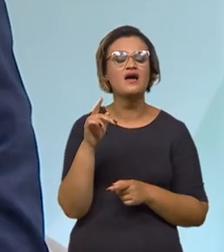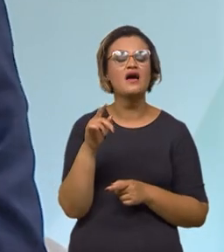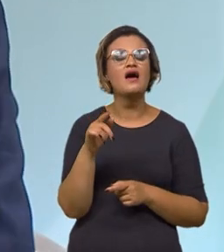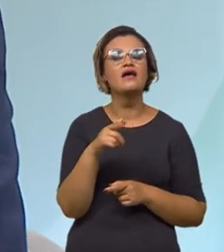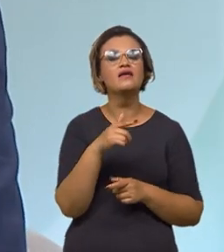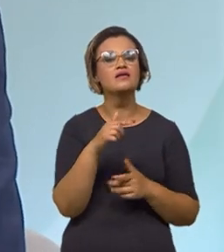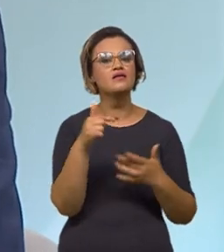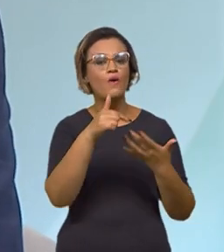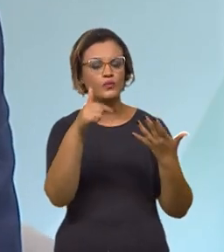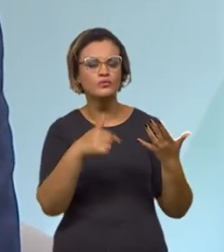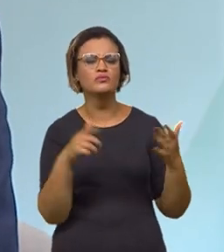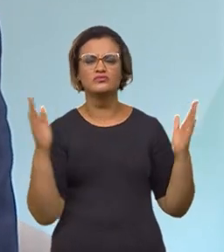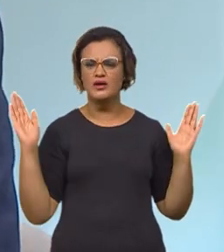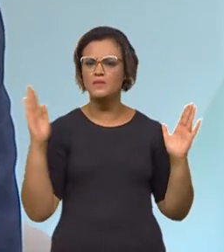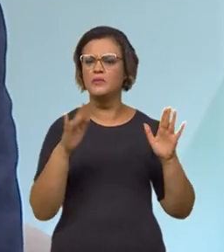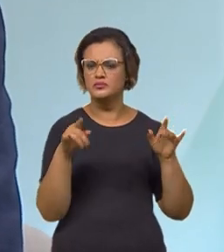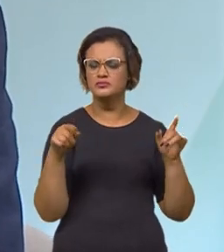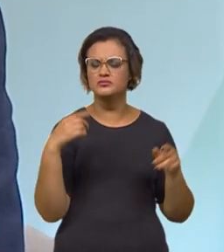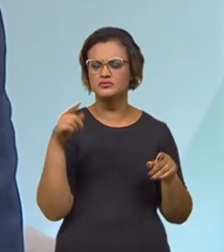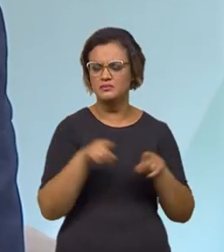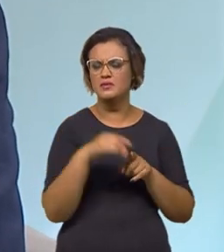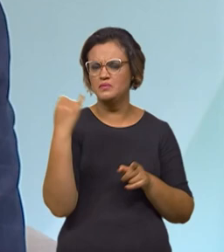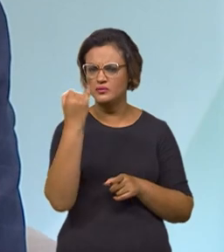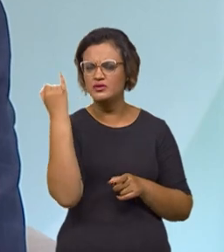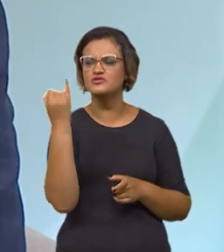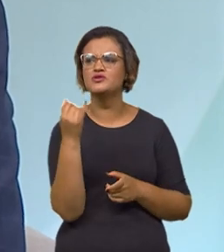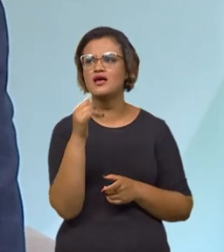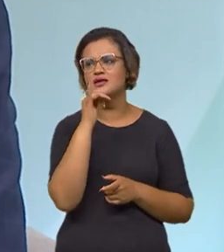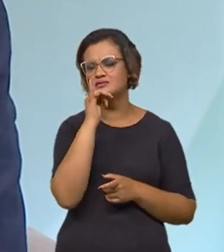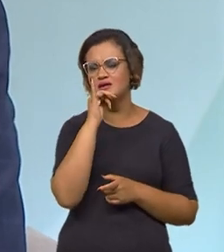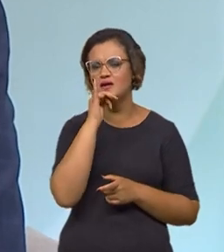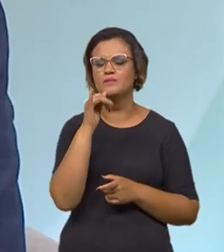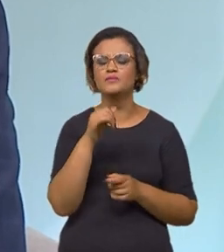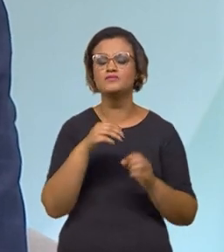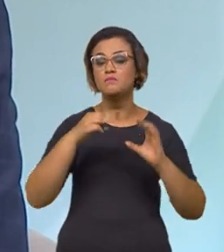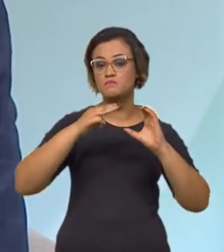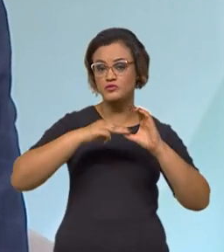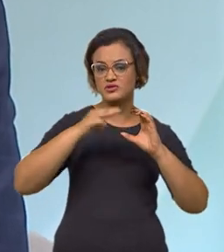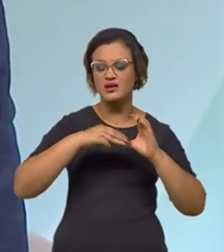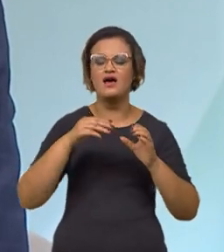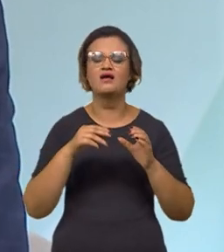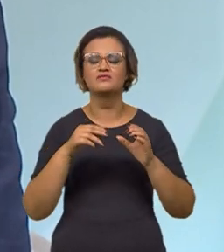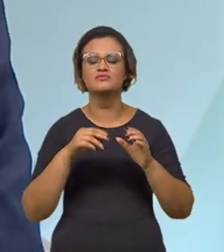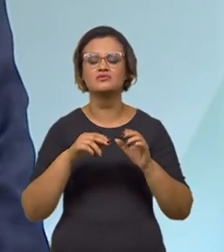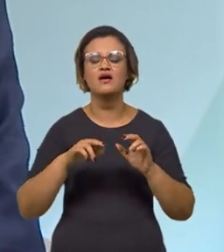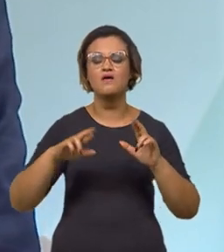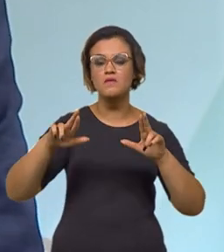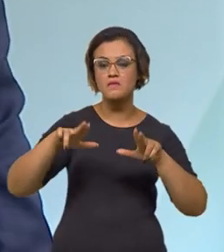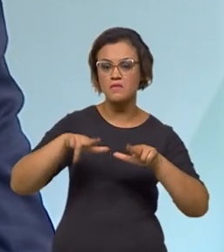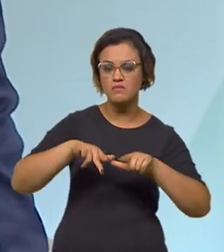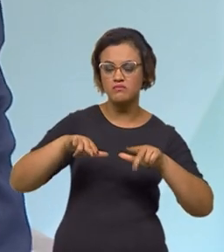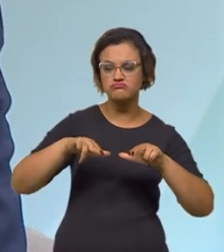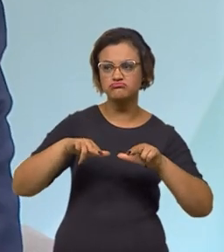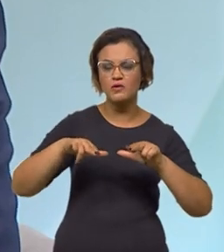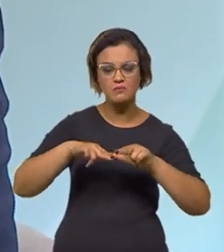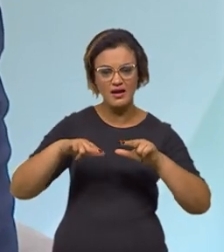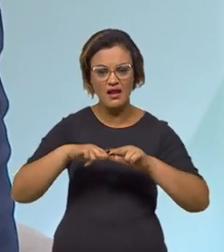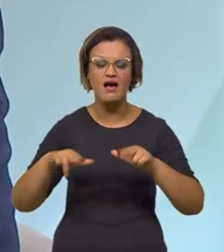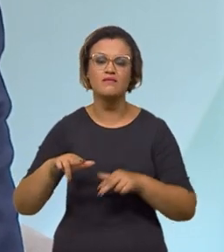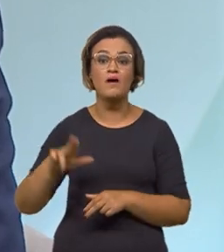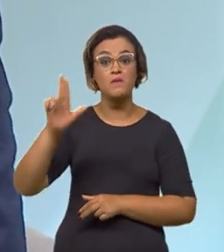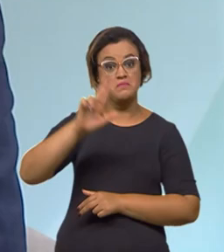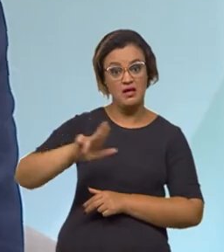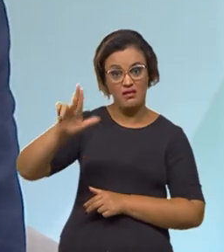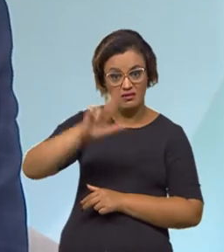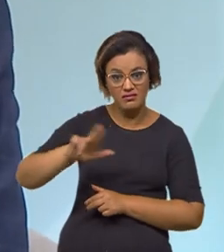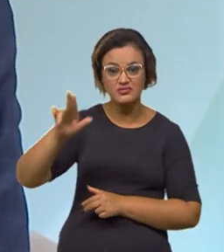com outros aeroportos juntos no bloco, como, por exemplo, o aeroporto de Montes Claros, Uberaba, Uberlândia. São aeroportos que vêm junto com o aeroporto de